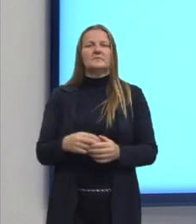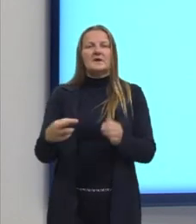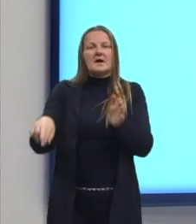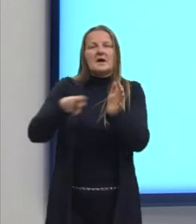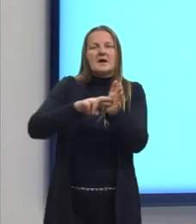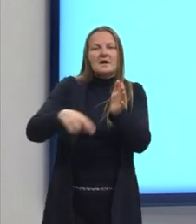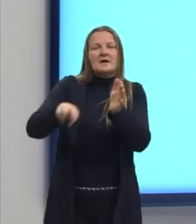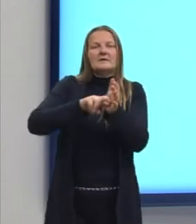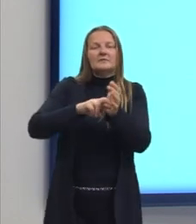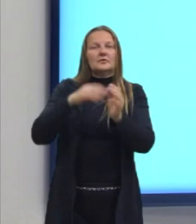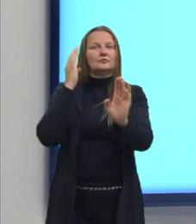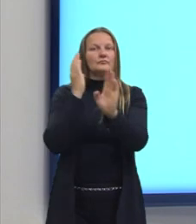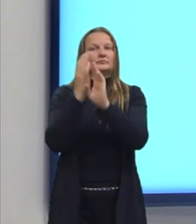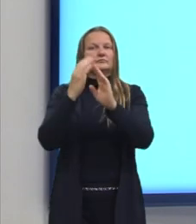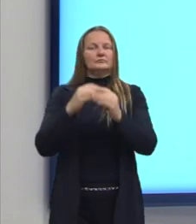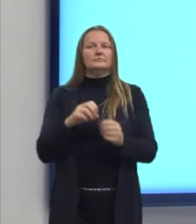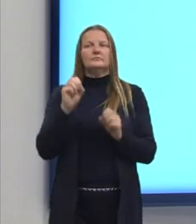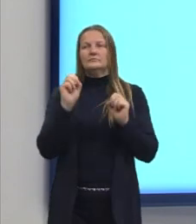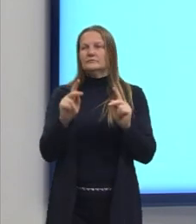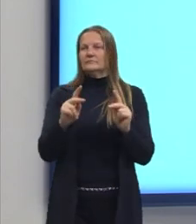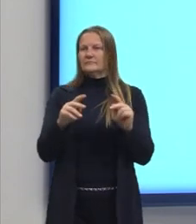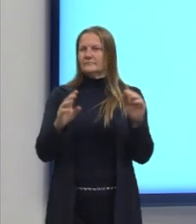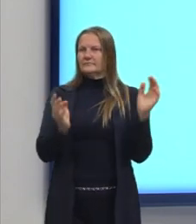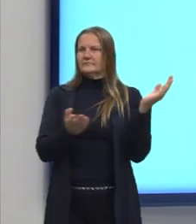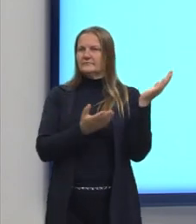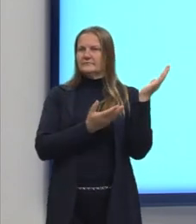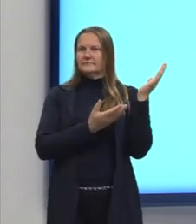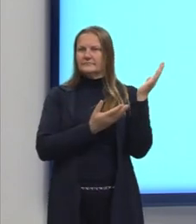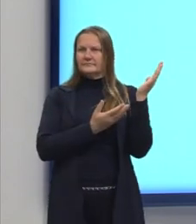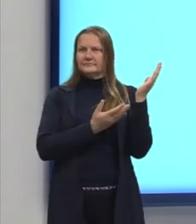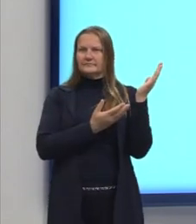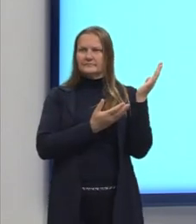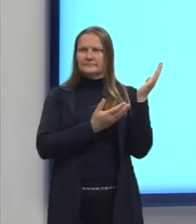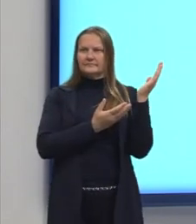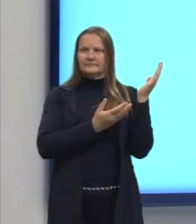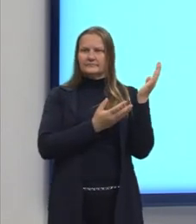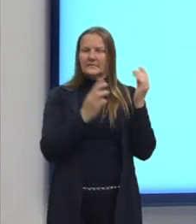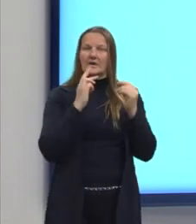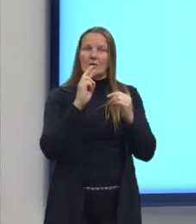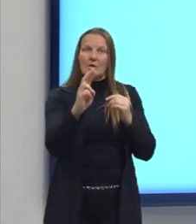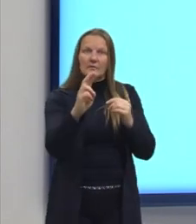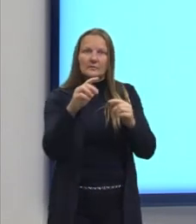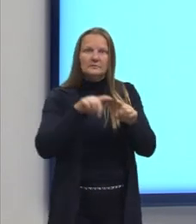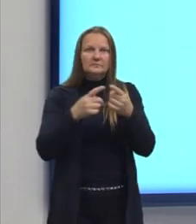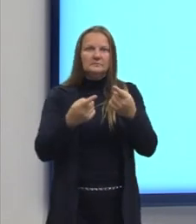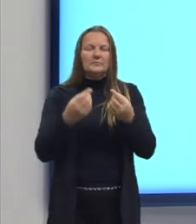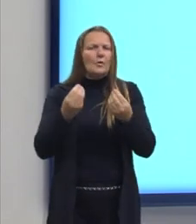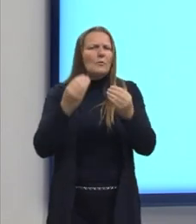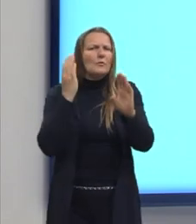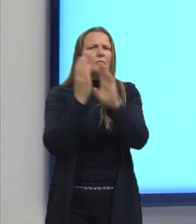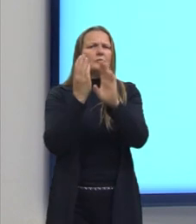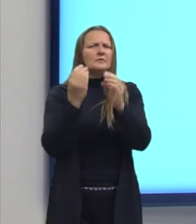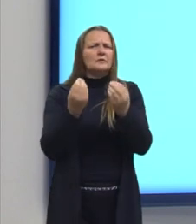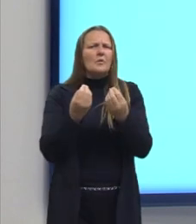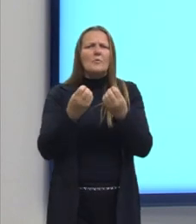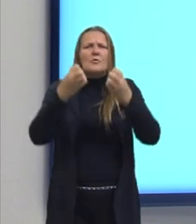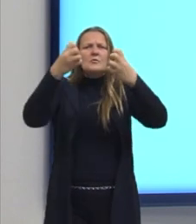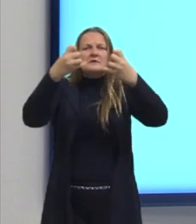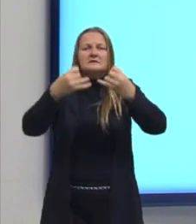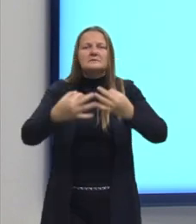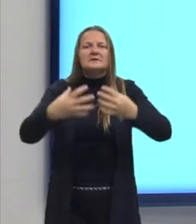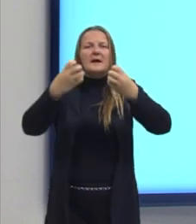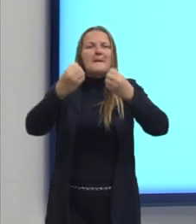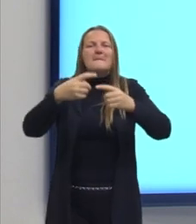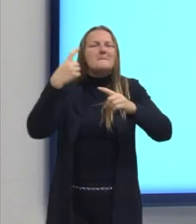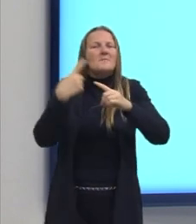e descobre. Ok, dei a resposta para vocês, mas isso daqui não explica o